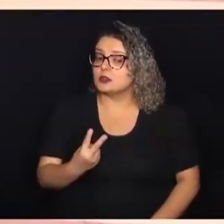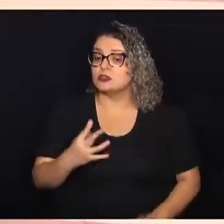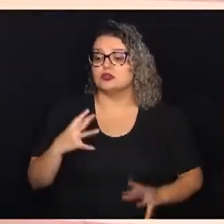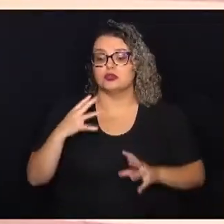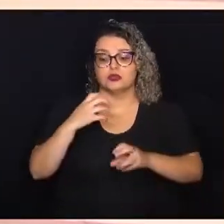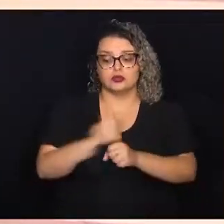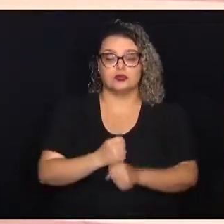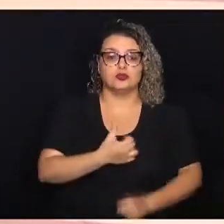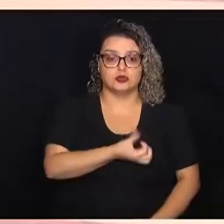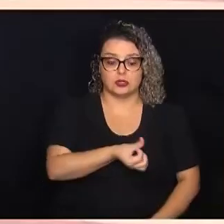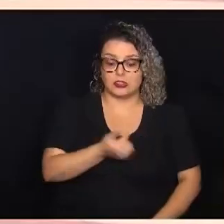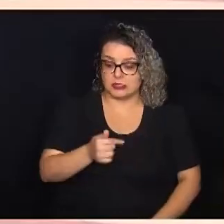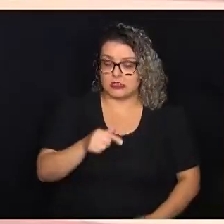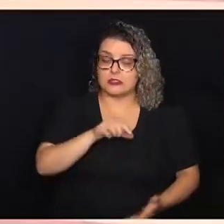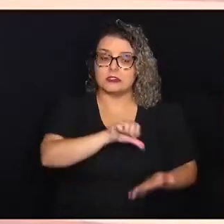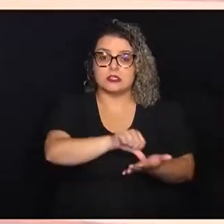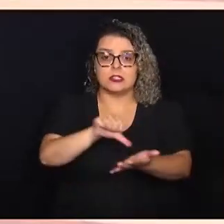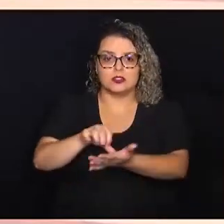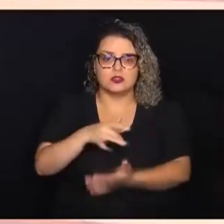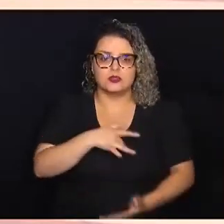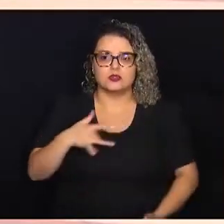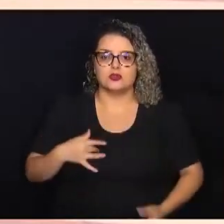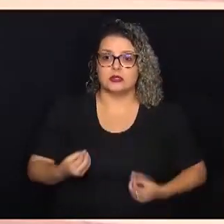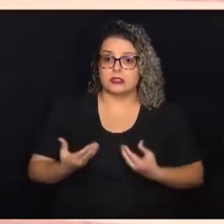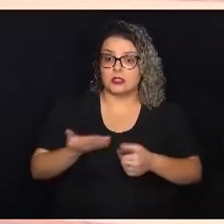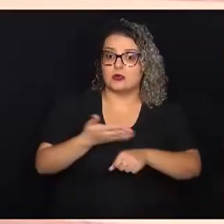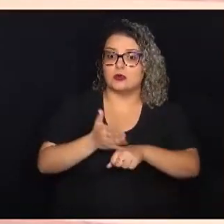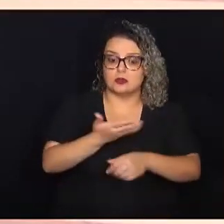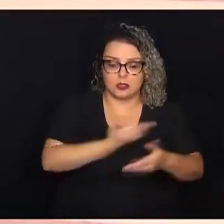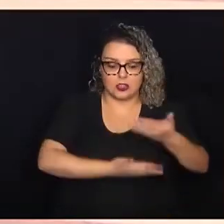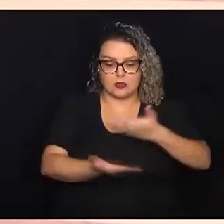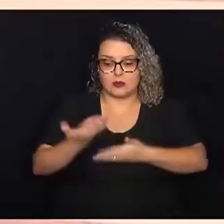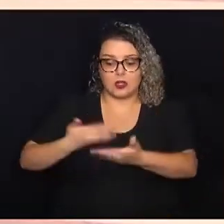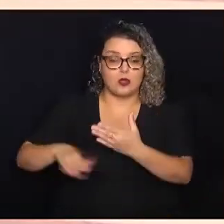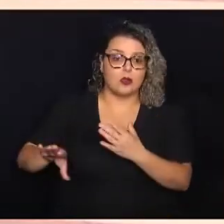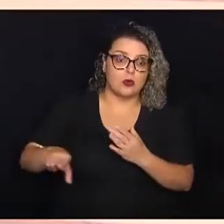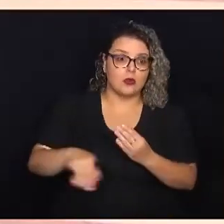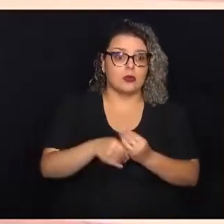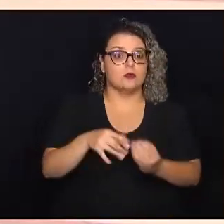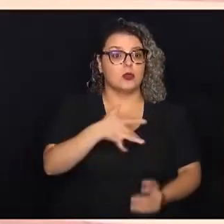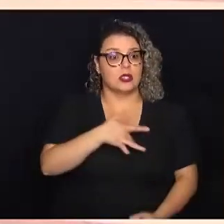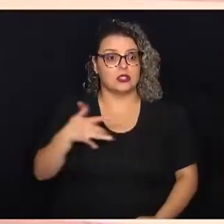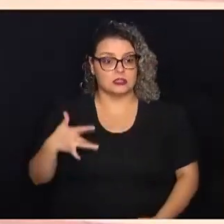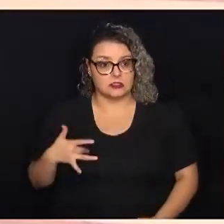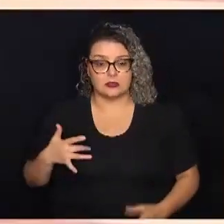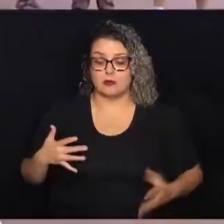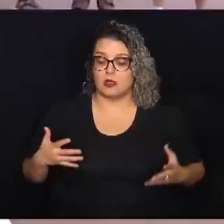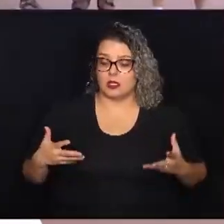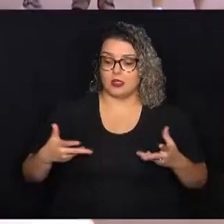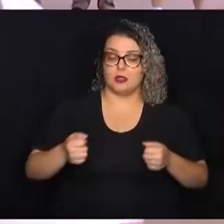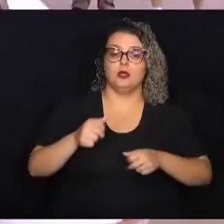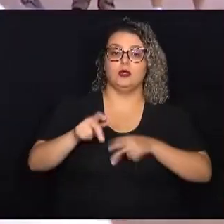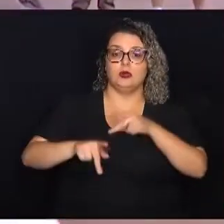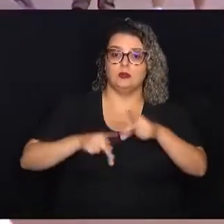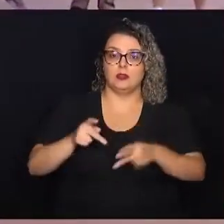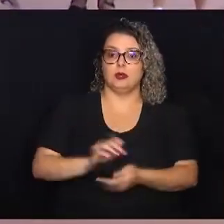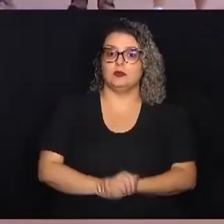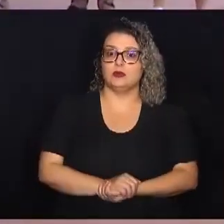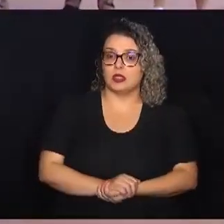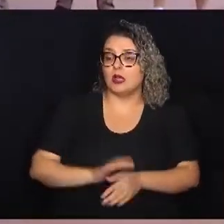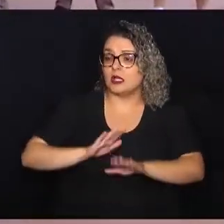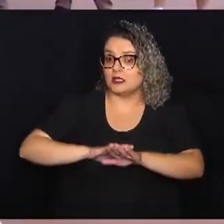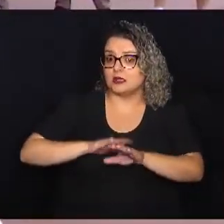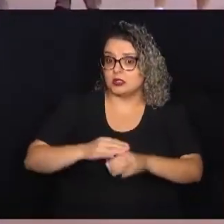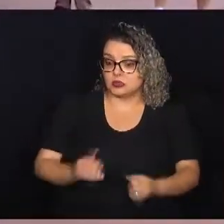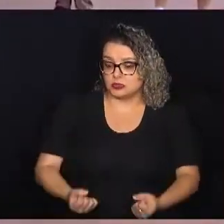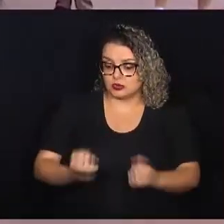centros de saúde oferecem as práticas integrativas e complementares em saúde para toda a população. As atividades físicas,